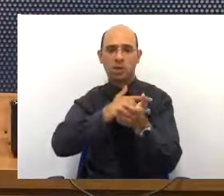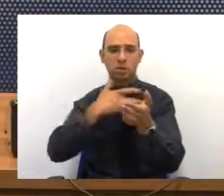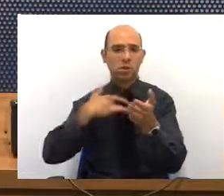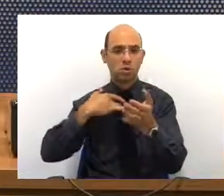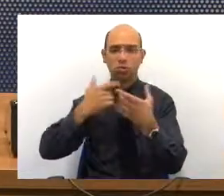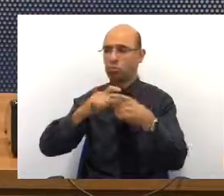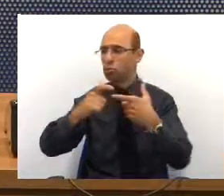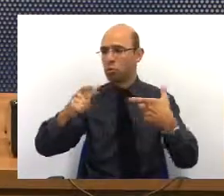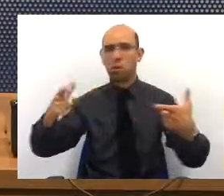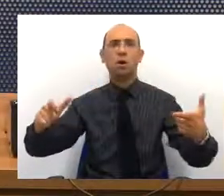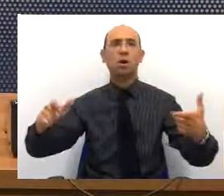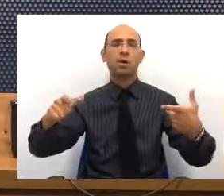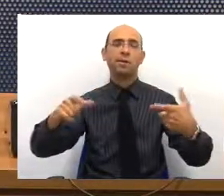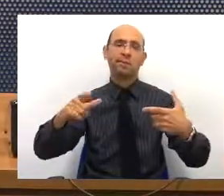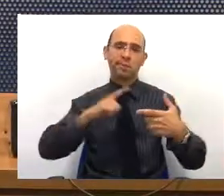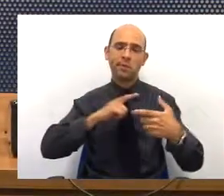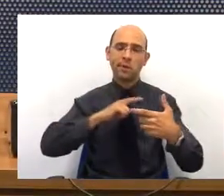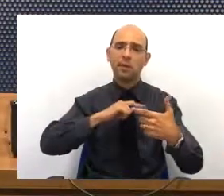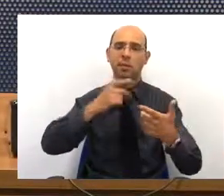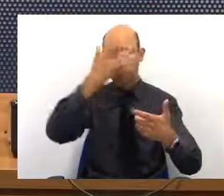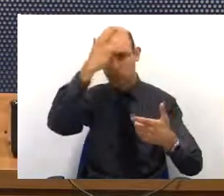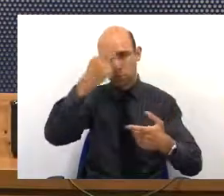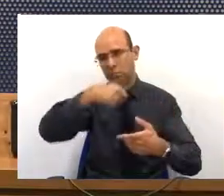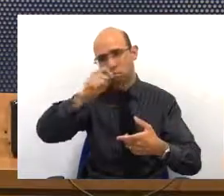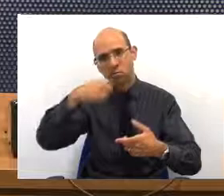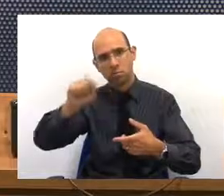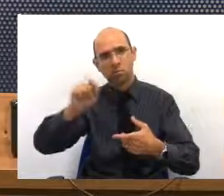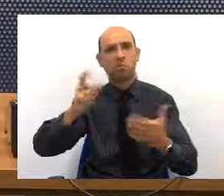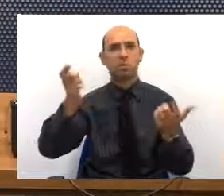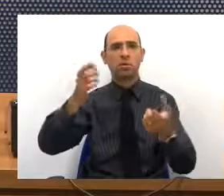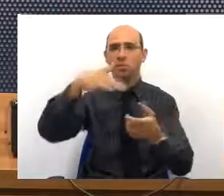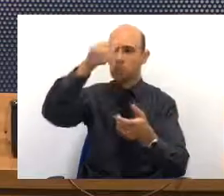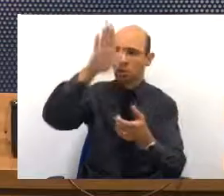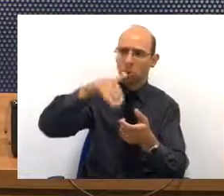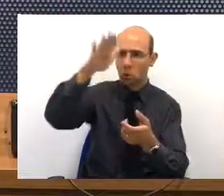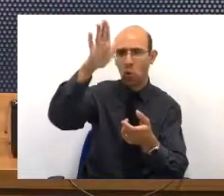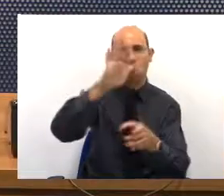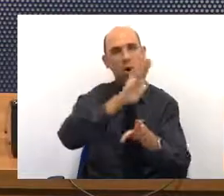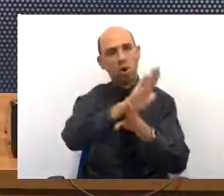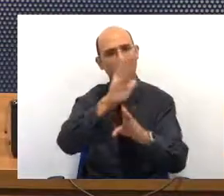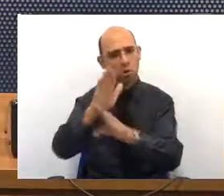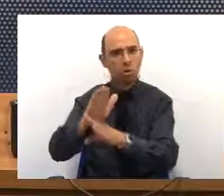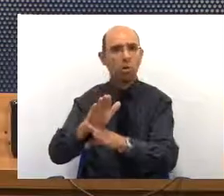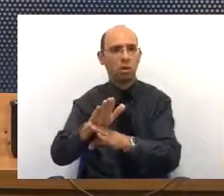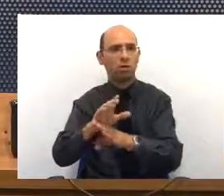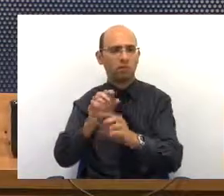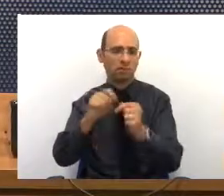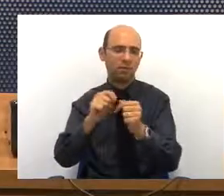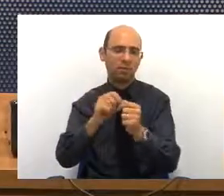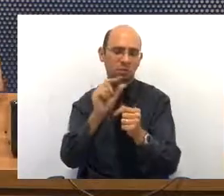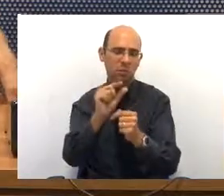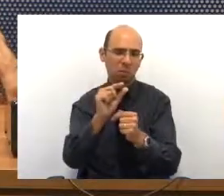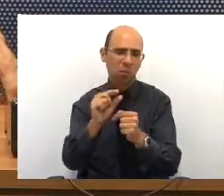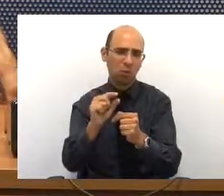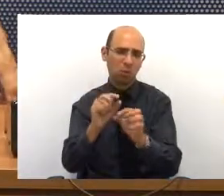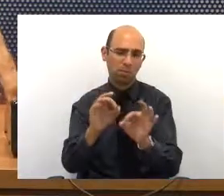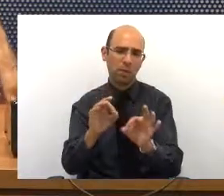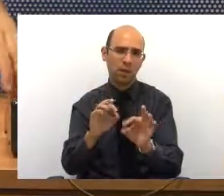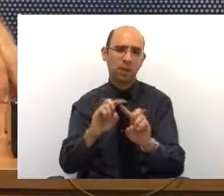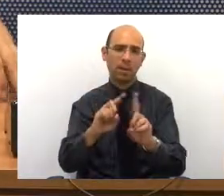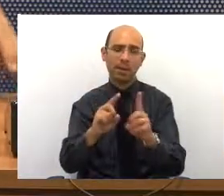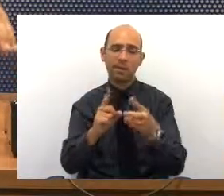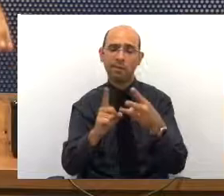um pedreiro, um pintor, meia dúzia de ajudantes, então faz muito pouco. E a